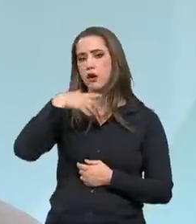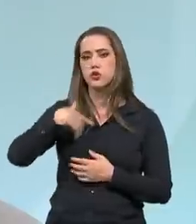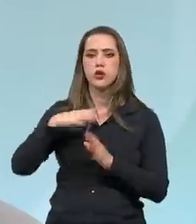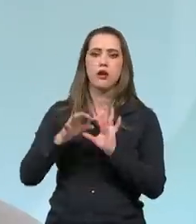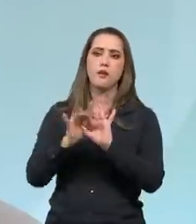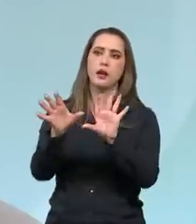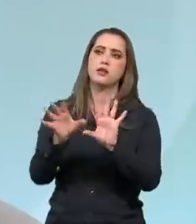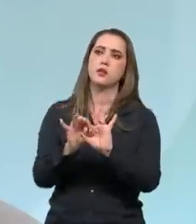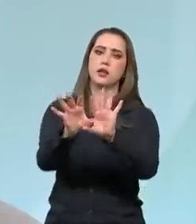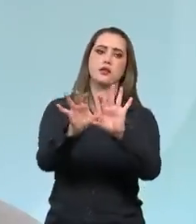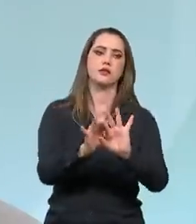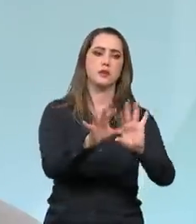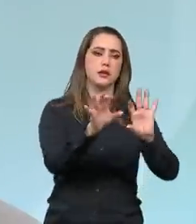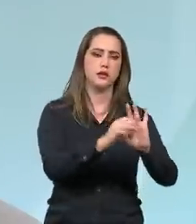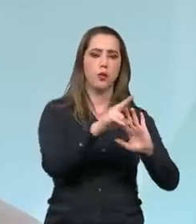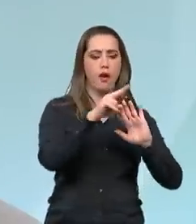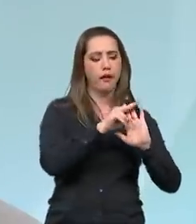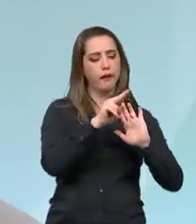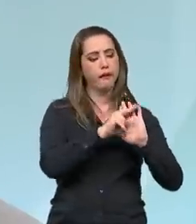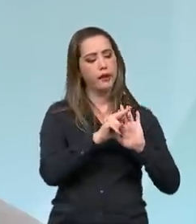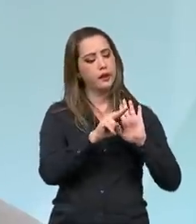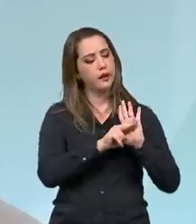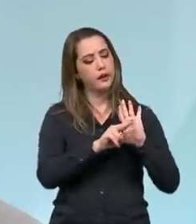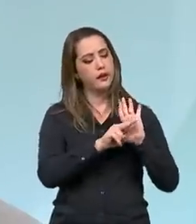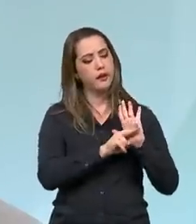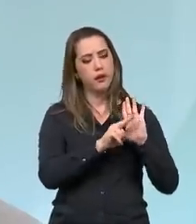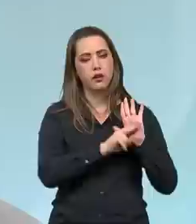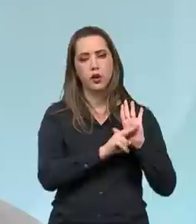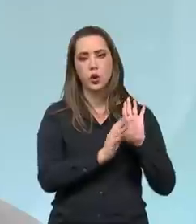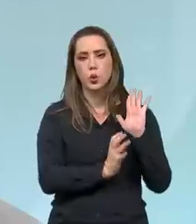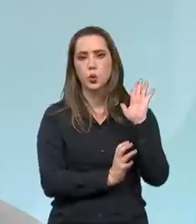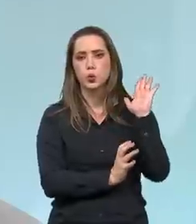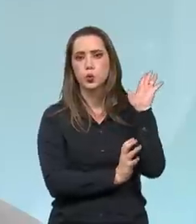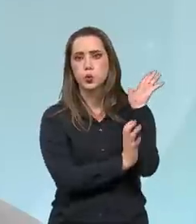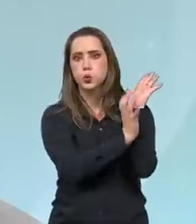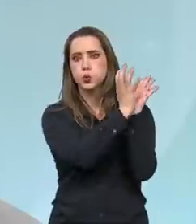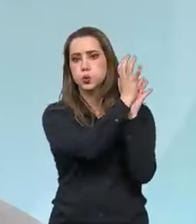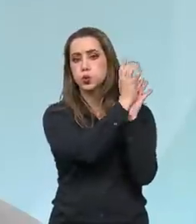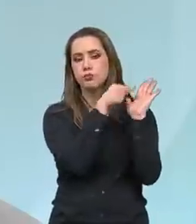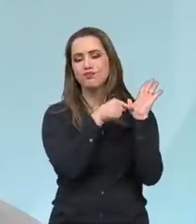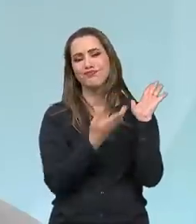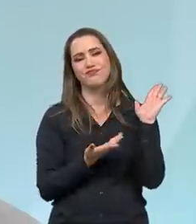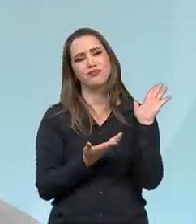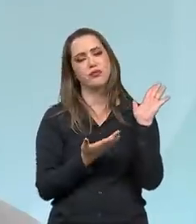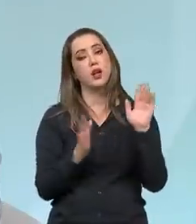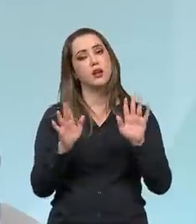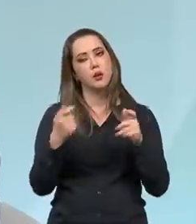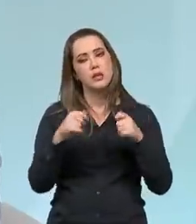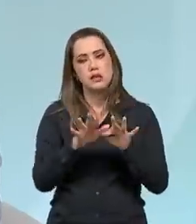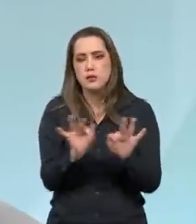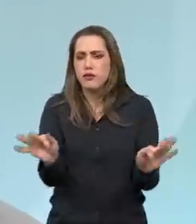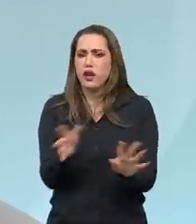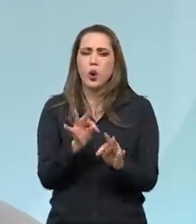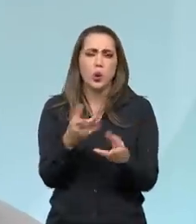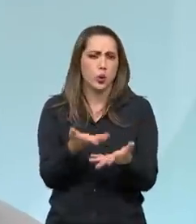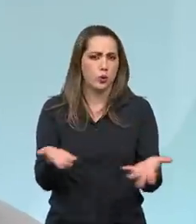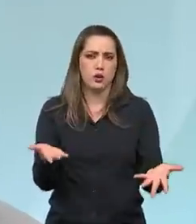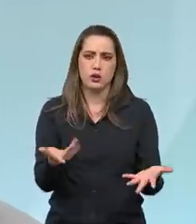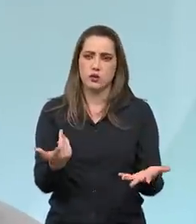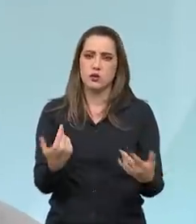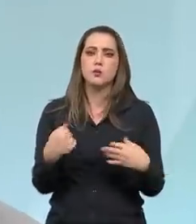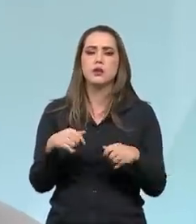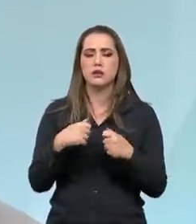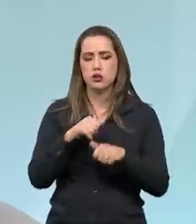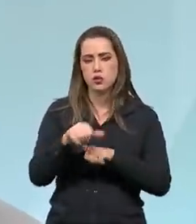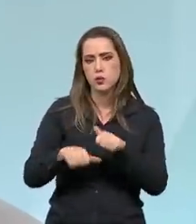de regras que não fazem muito sentido. Então, essa flexibilização é o primeiro passo. Essas reformas